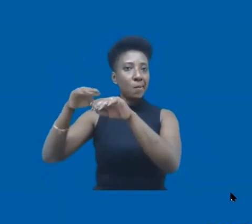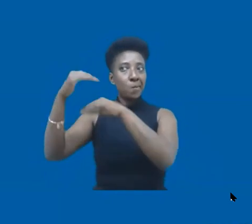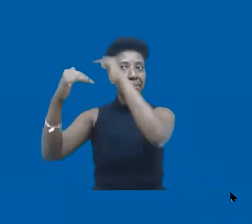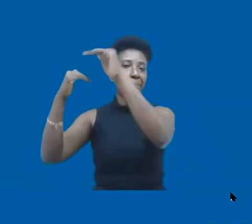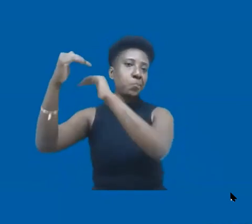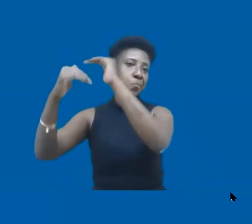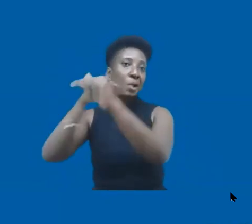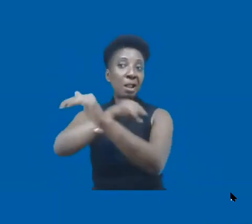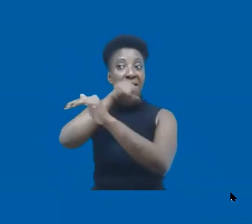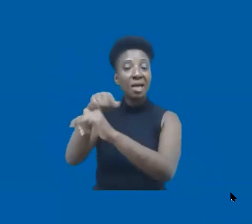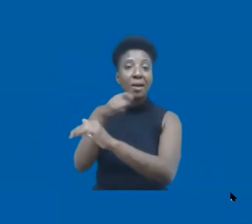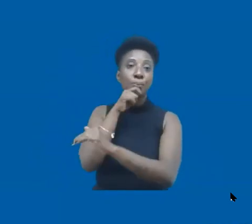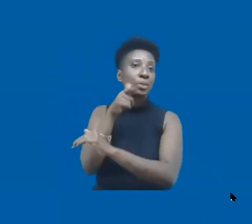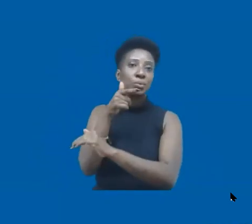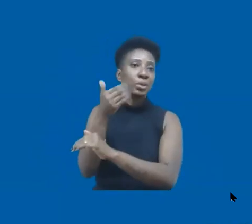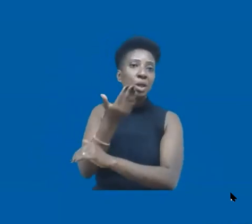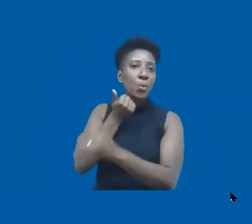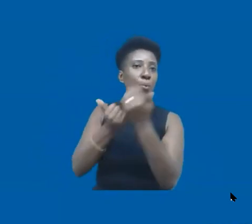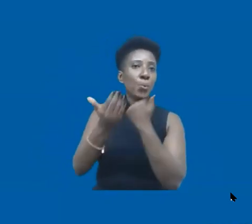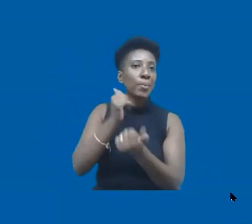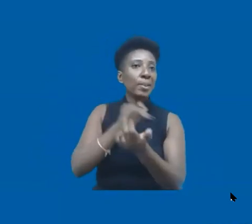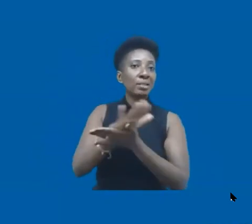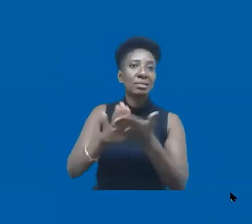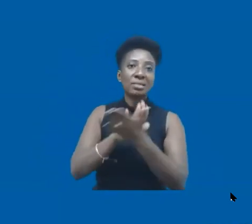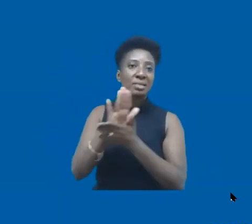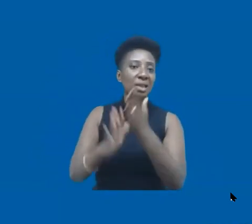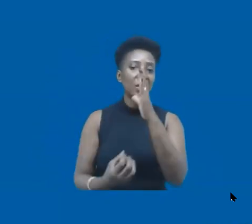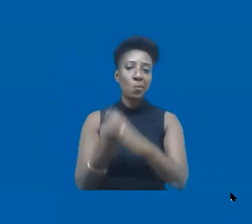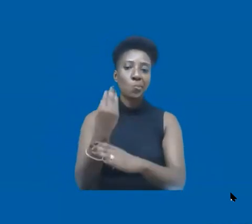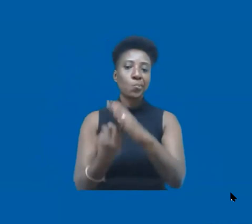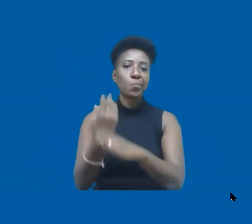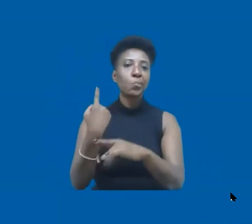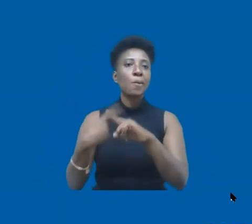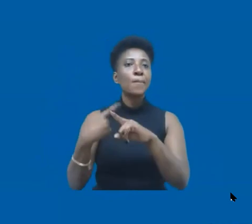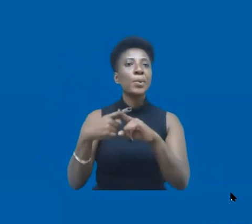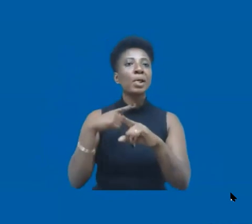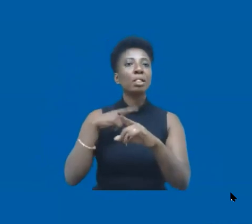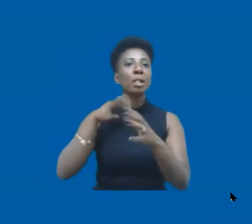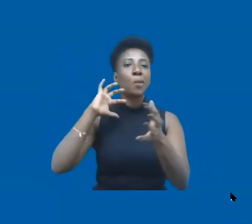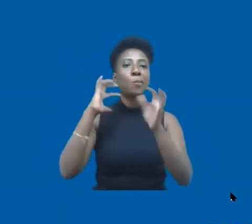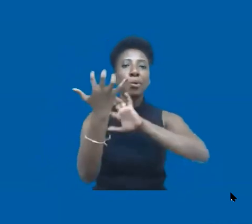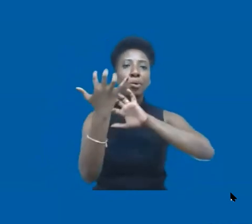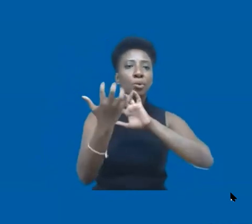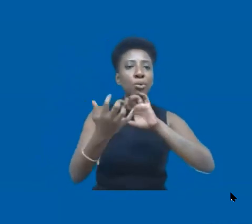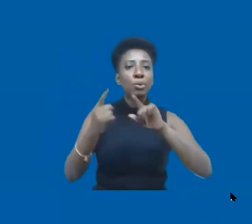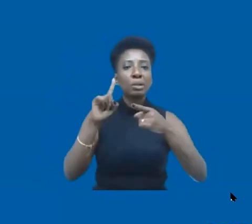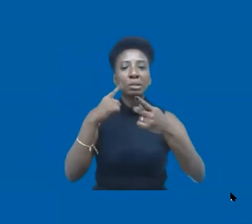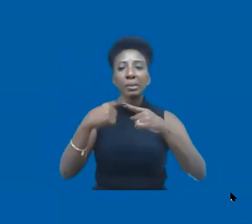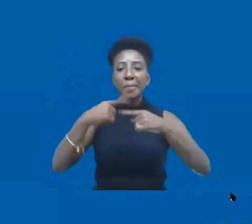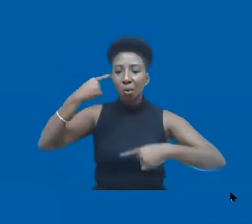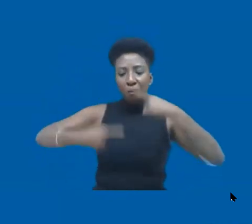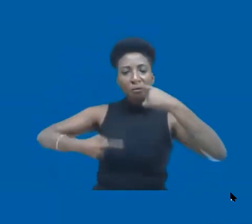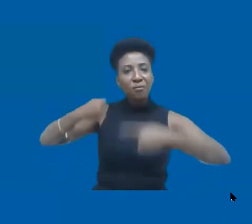Lá eles não têm comida, não têm produção suficiente de comida por conta de desastres climáticos, por conta de conflitos